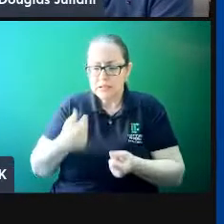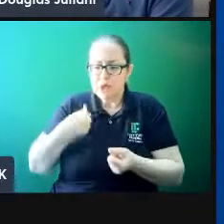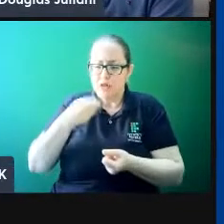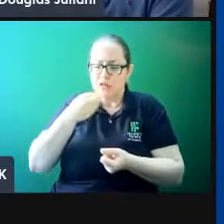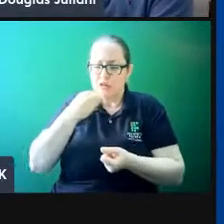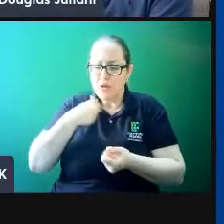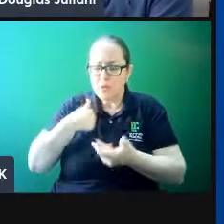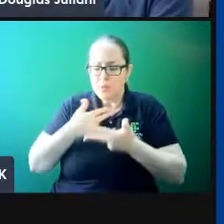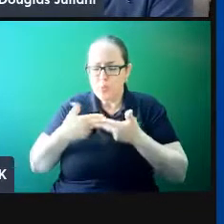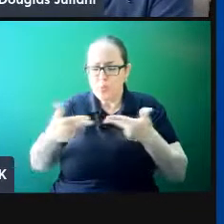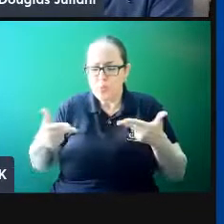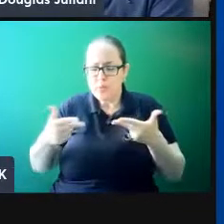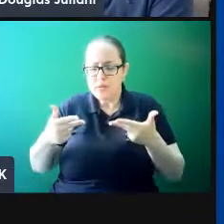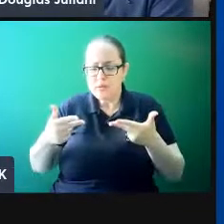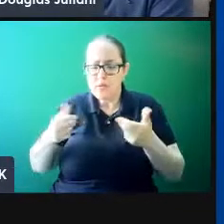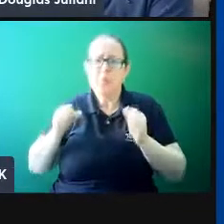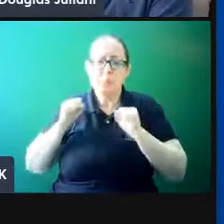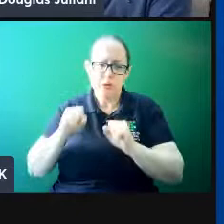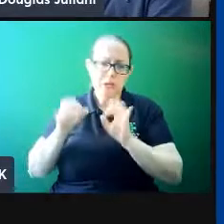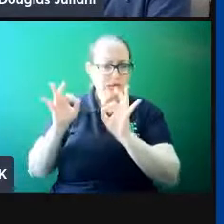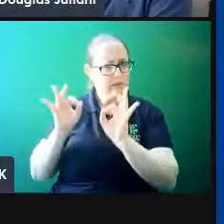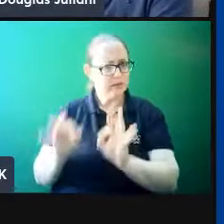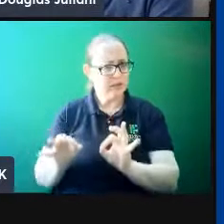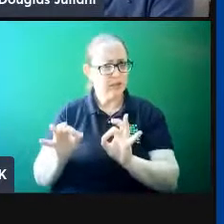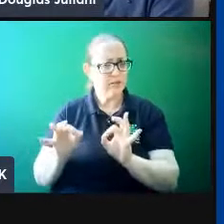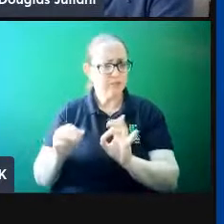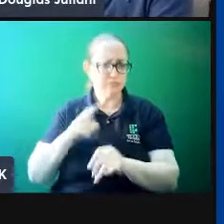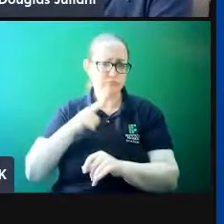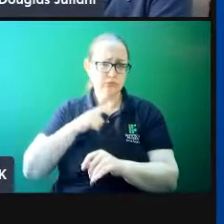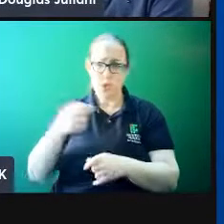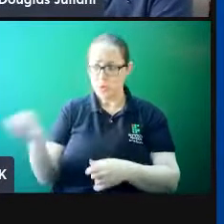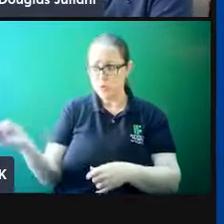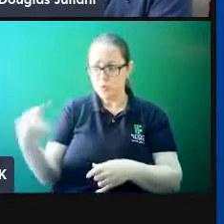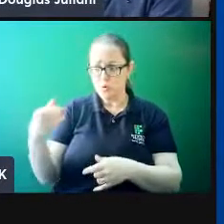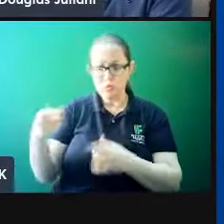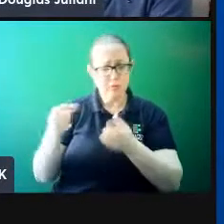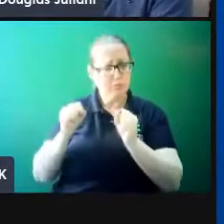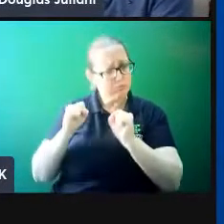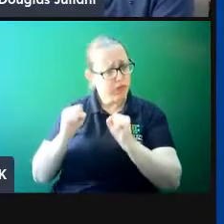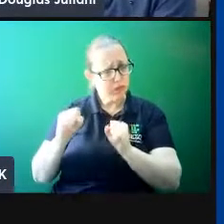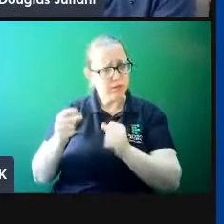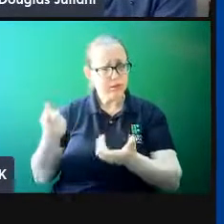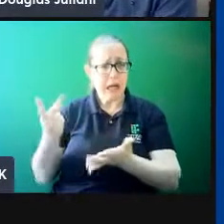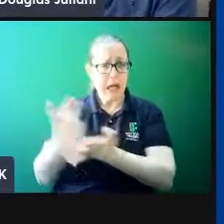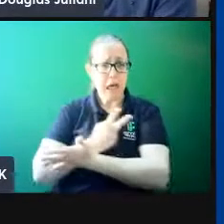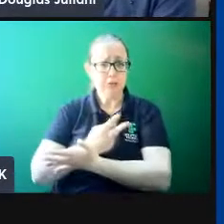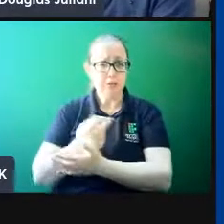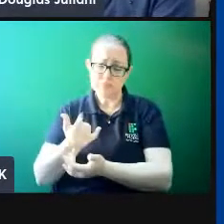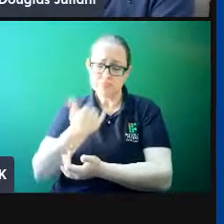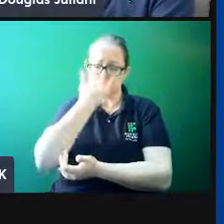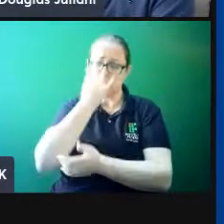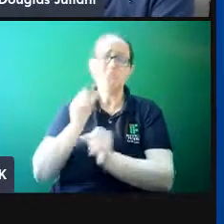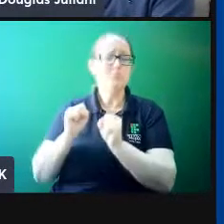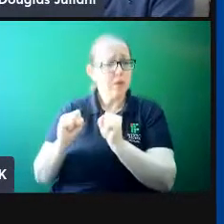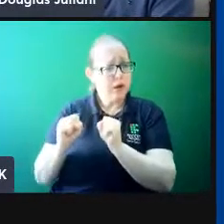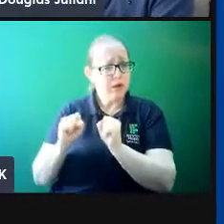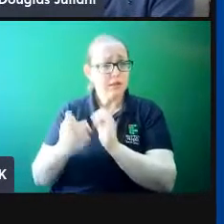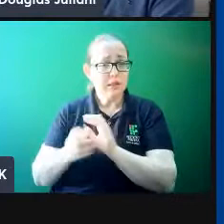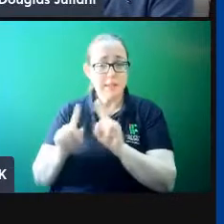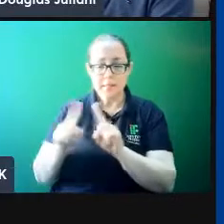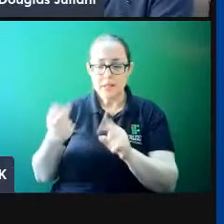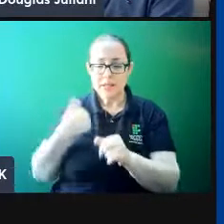O que não pode dar certo, já que tem muita chance, é uma coisa nova, tem chance, normal, tem chance de não dar certo. Como que eu vou apresentar uma ideia